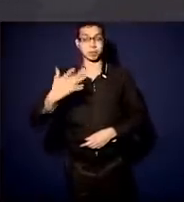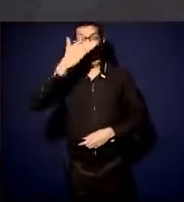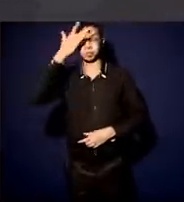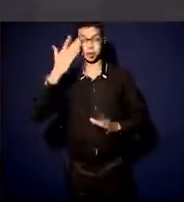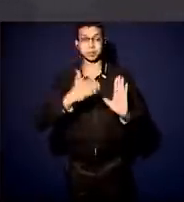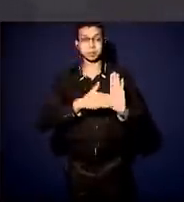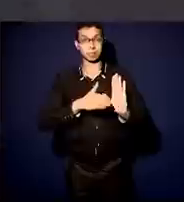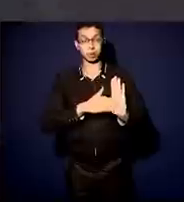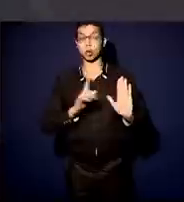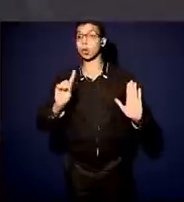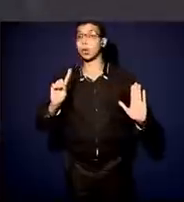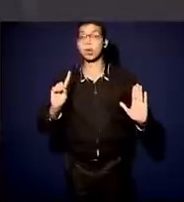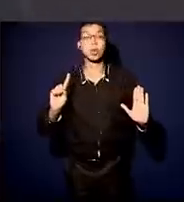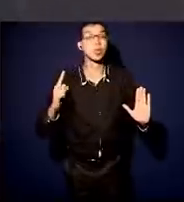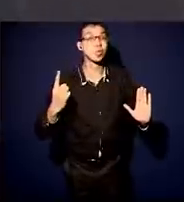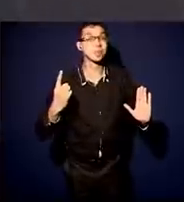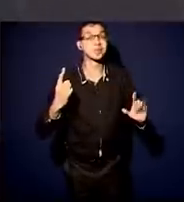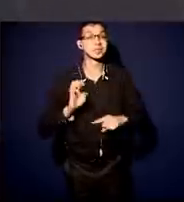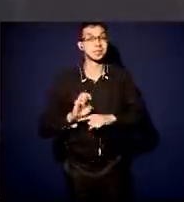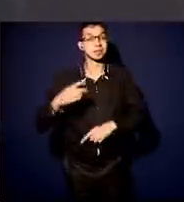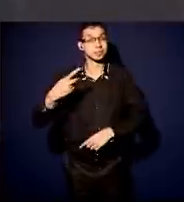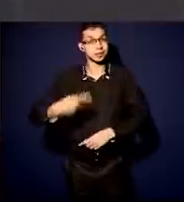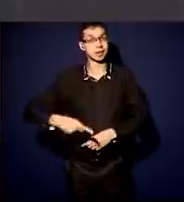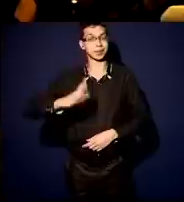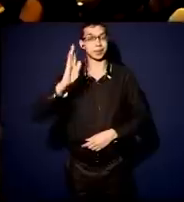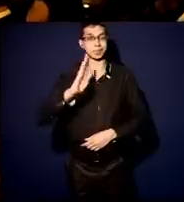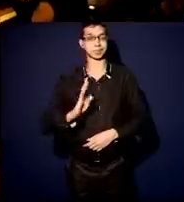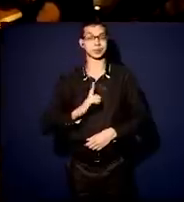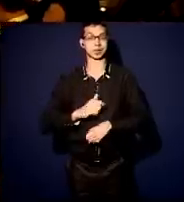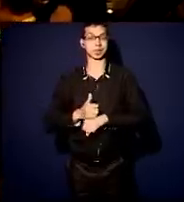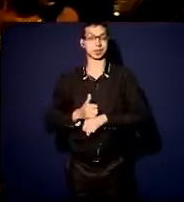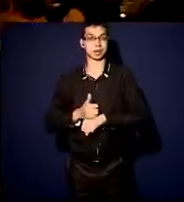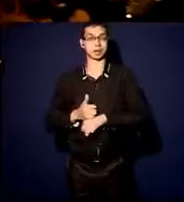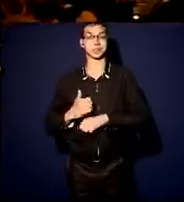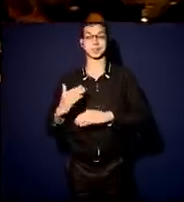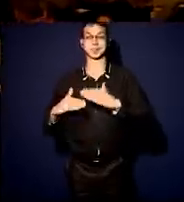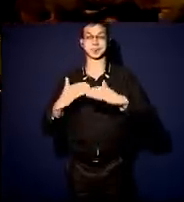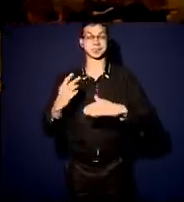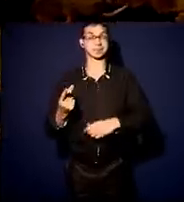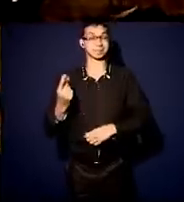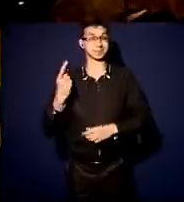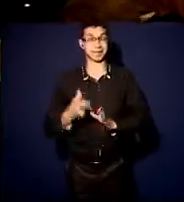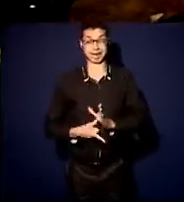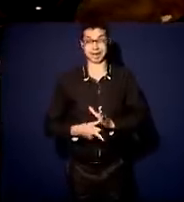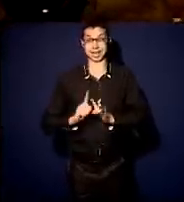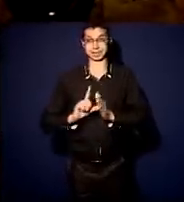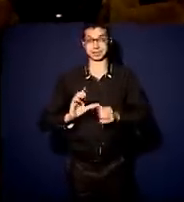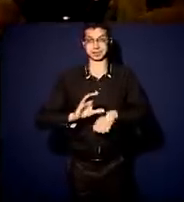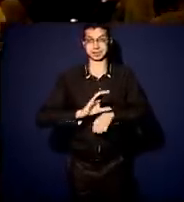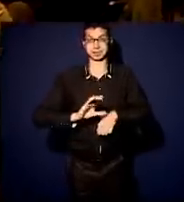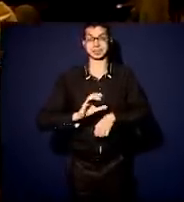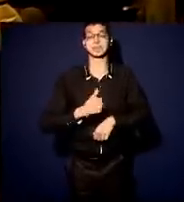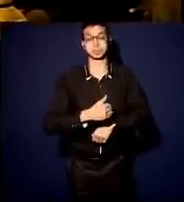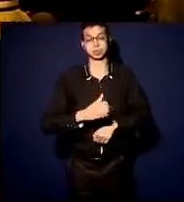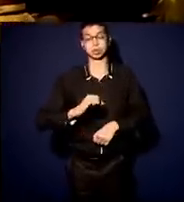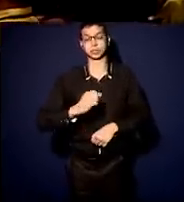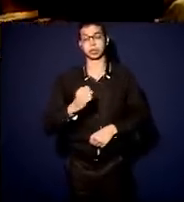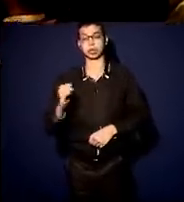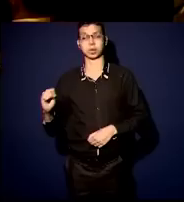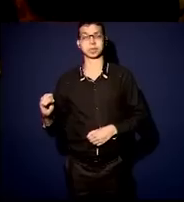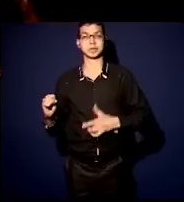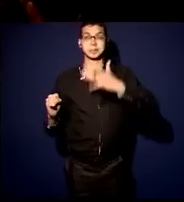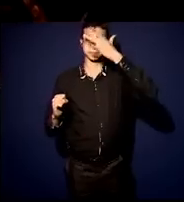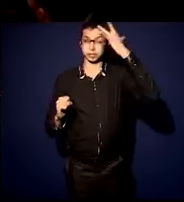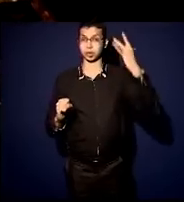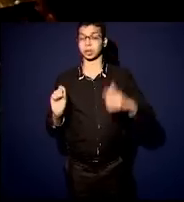o único Estado no Brasil que tinha um plano de carreira dos professores anterior à Constituição de 88, era xincalhado,